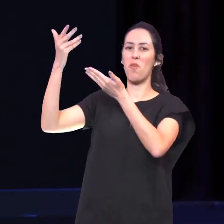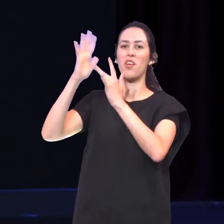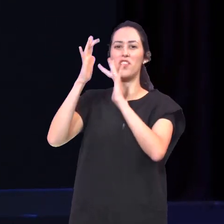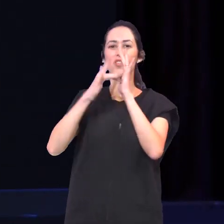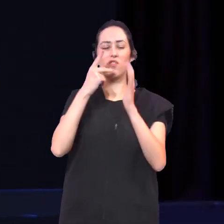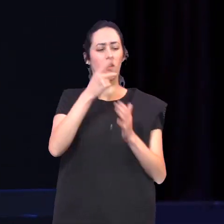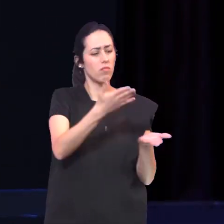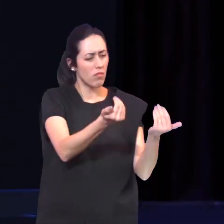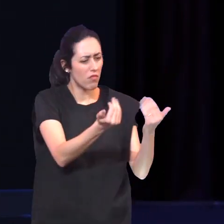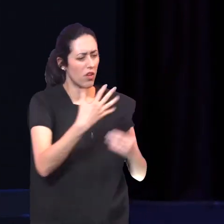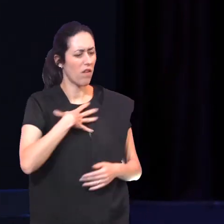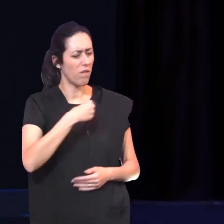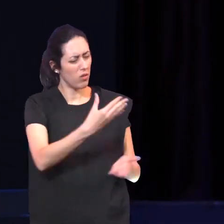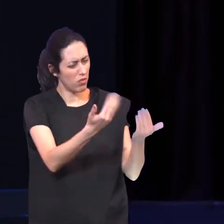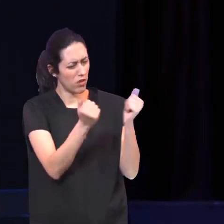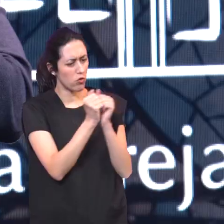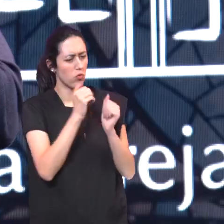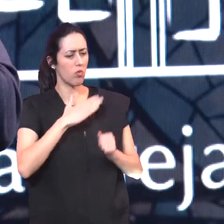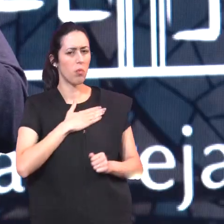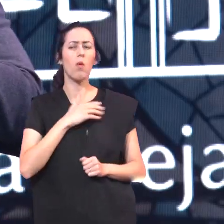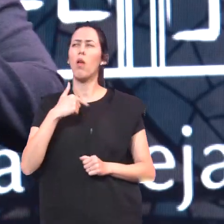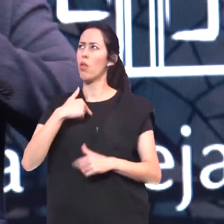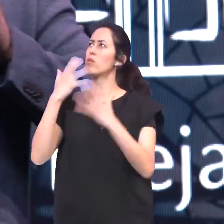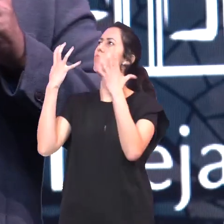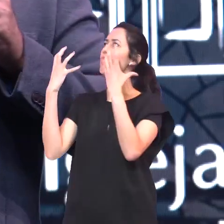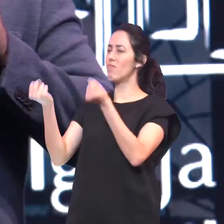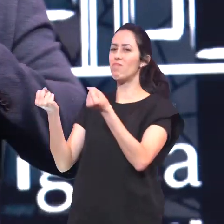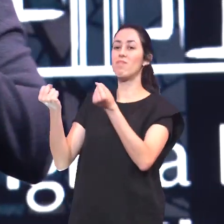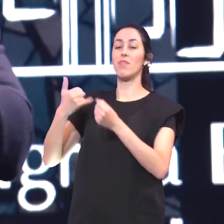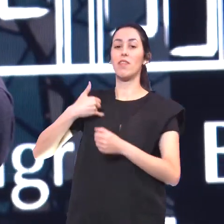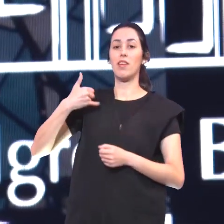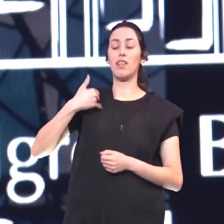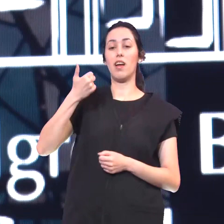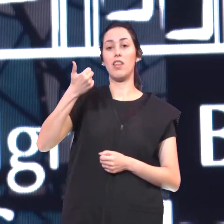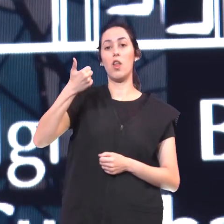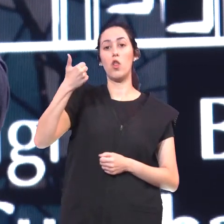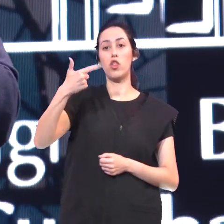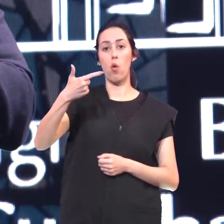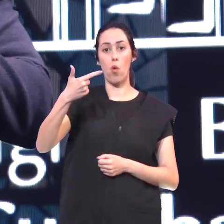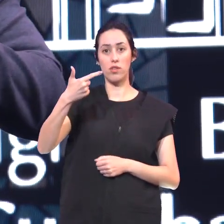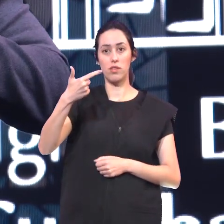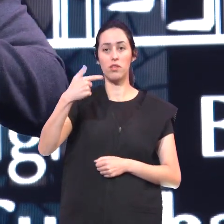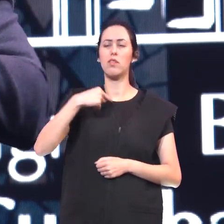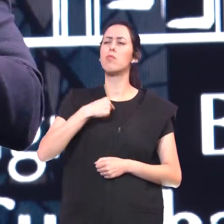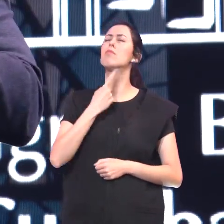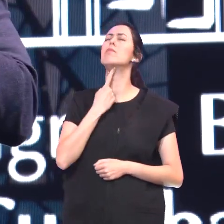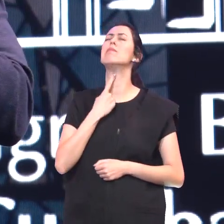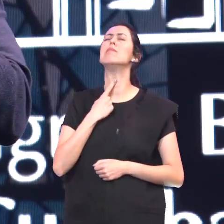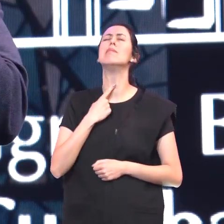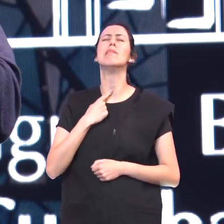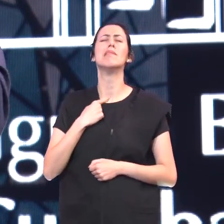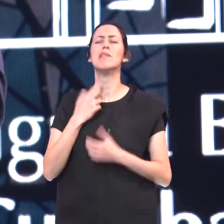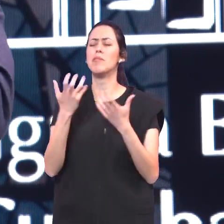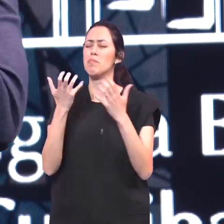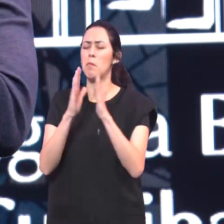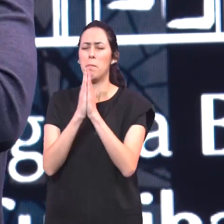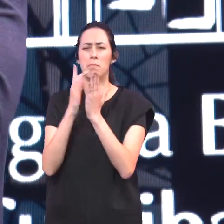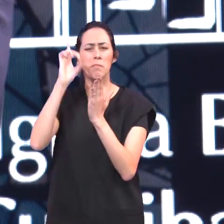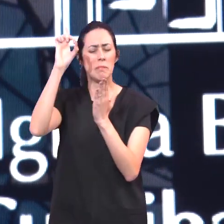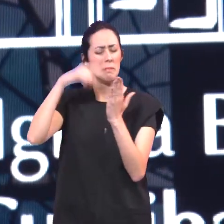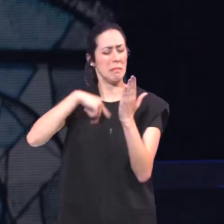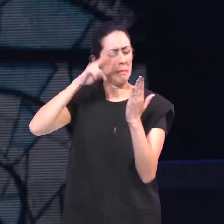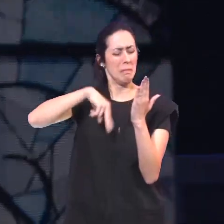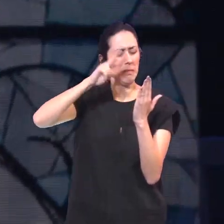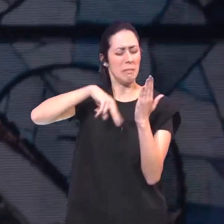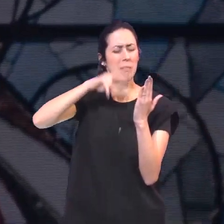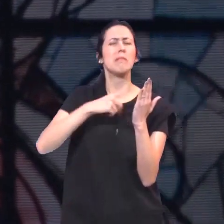E eu aceitei E com doze anos De idade Eu tinha uma sede Da palavra de Deus E eu comecei